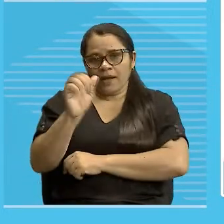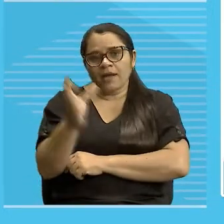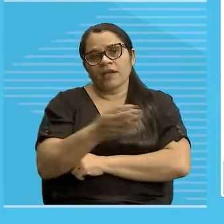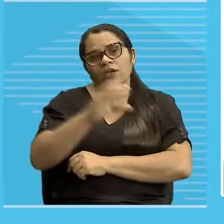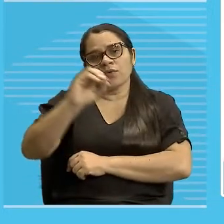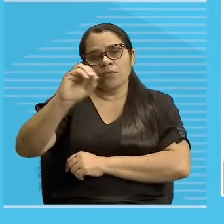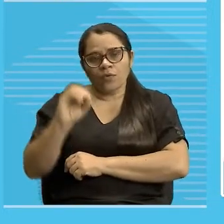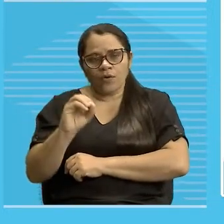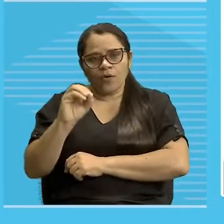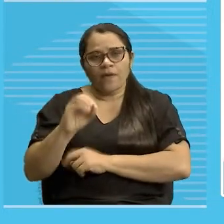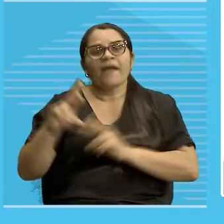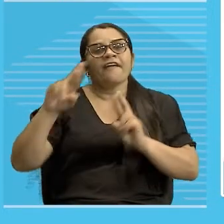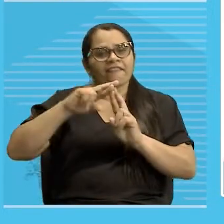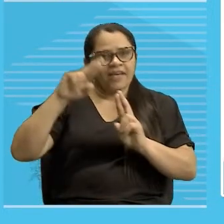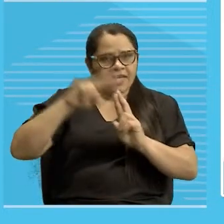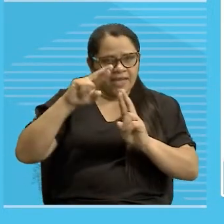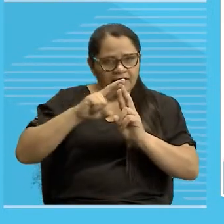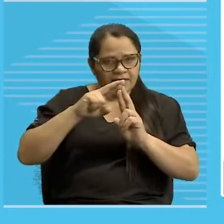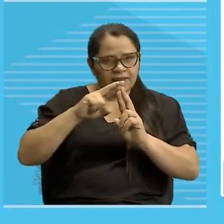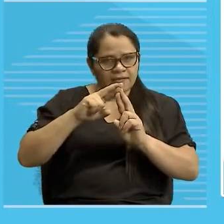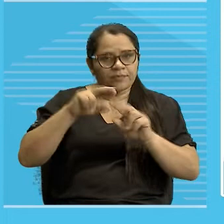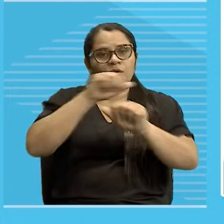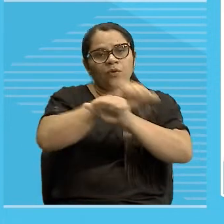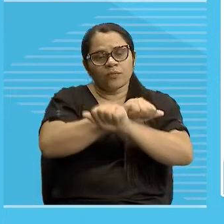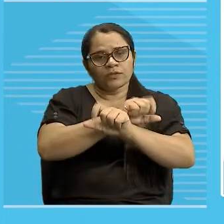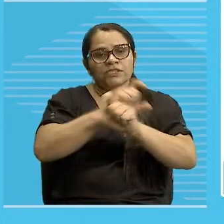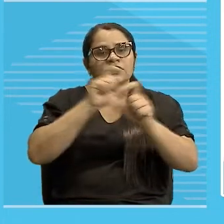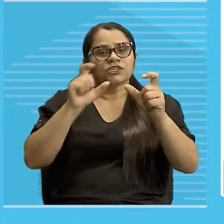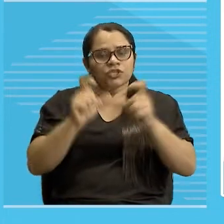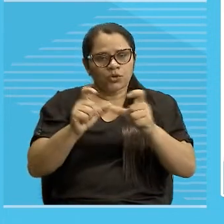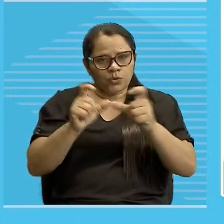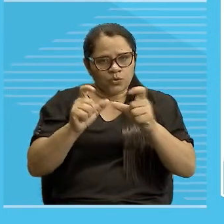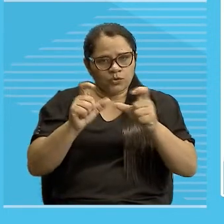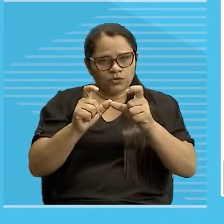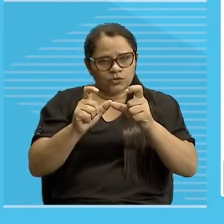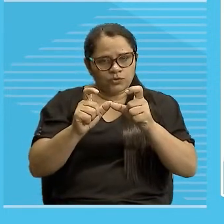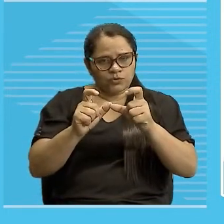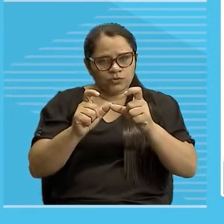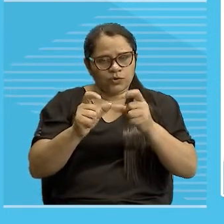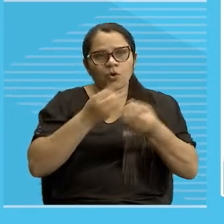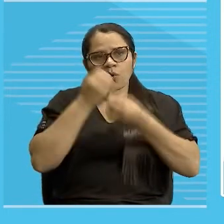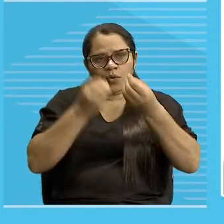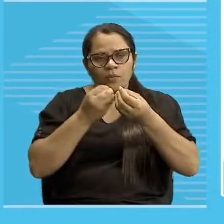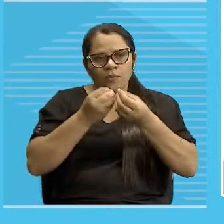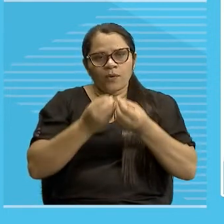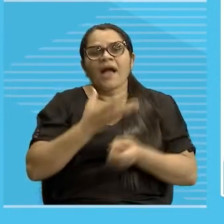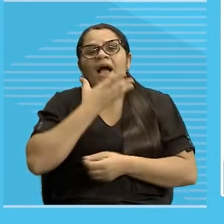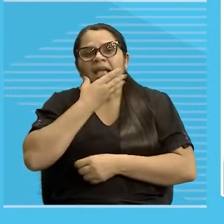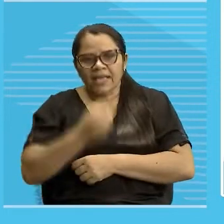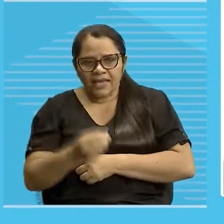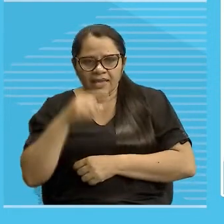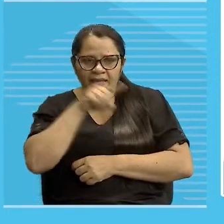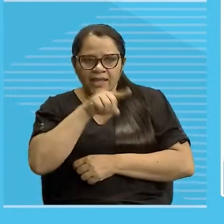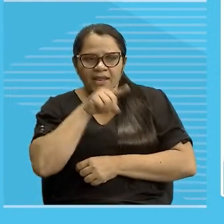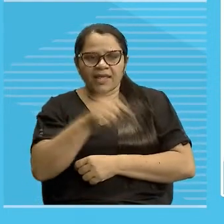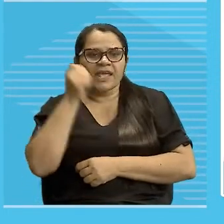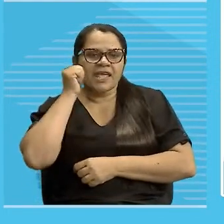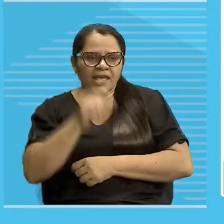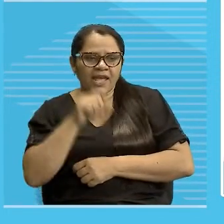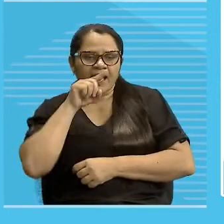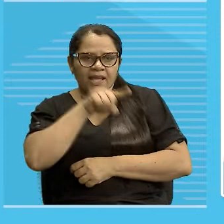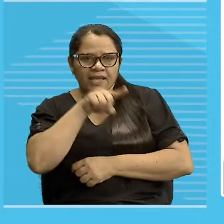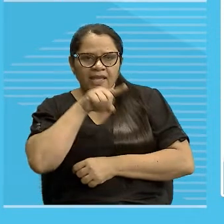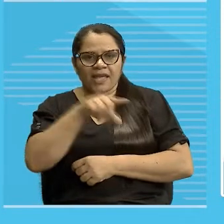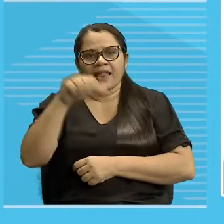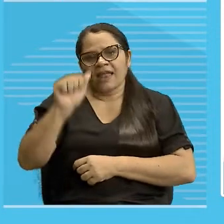quando eles equivalerem, forem sinônimos, tá? De palavras como aquele e aquela, fechando aqui, esqueci de